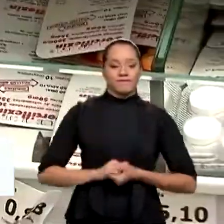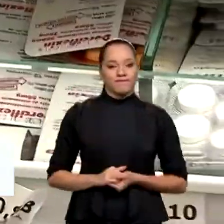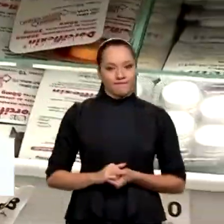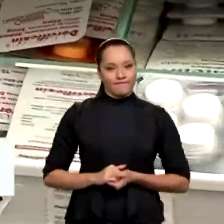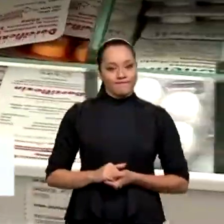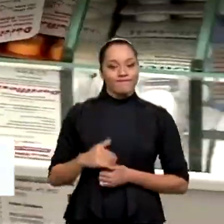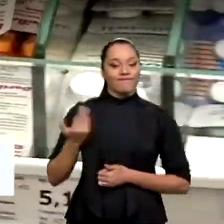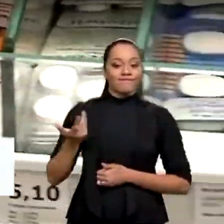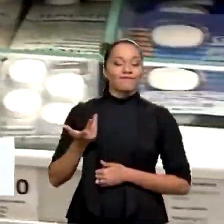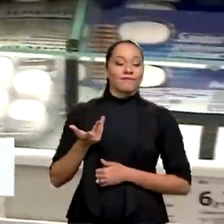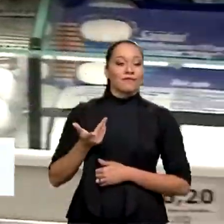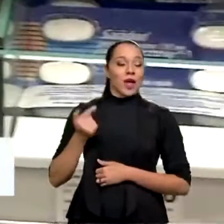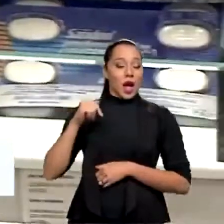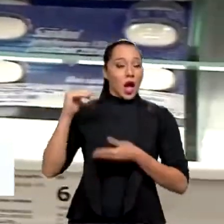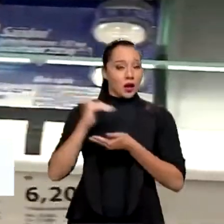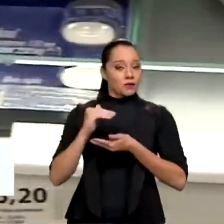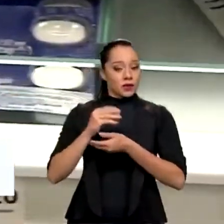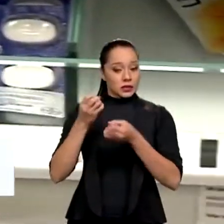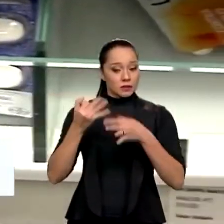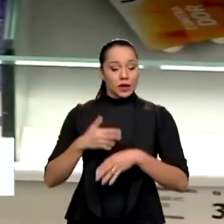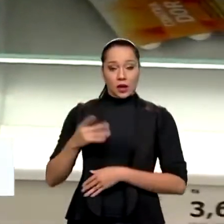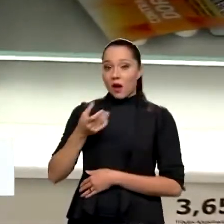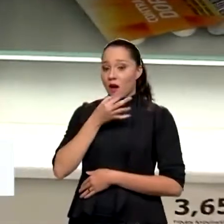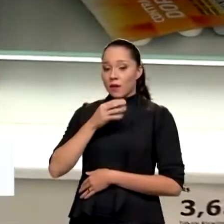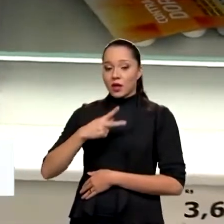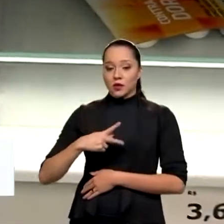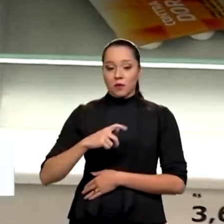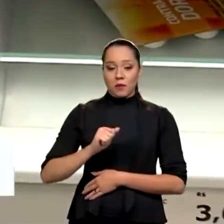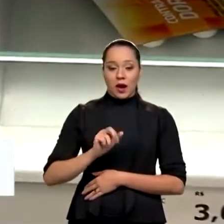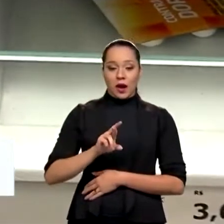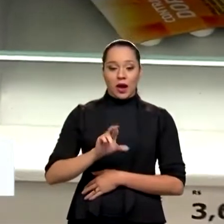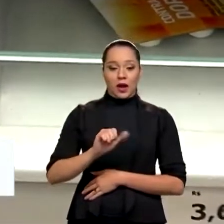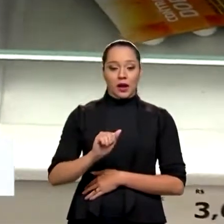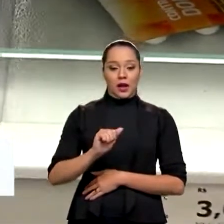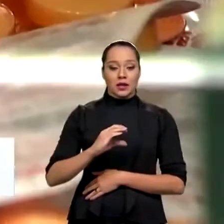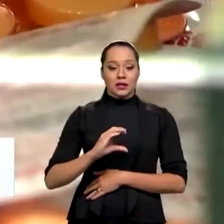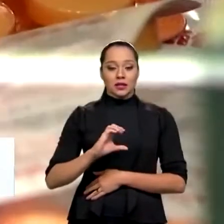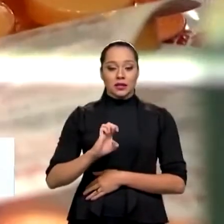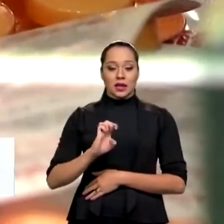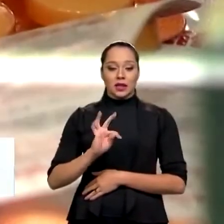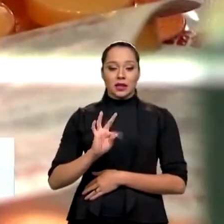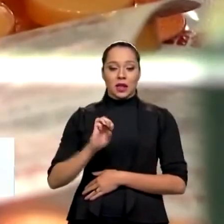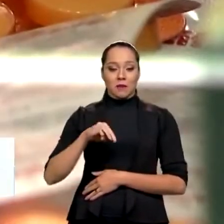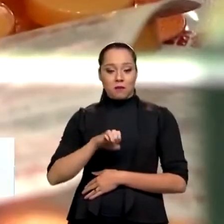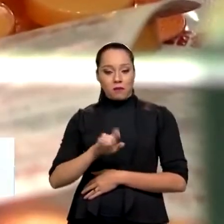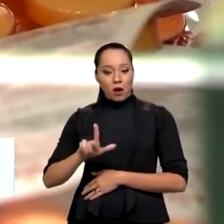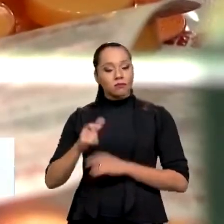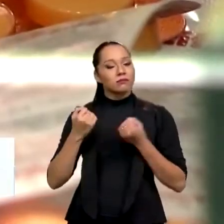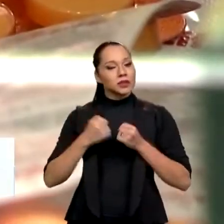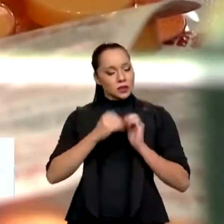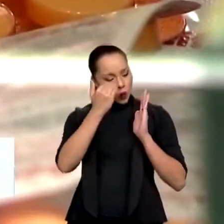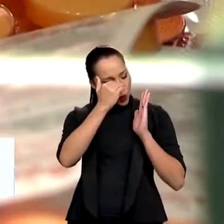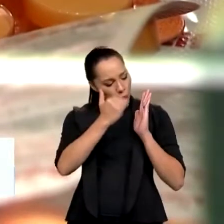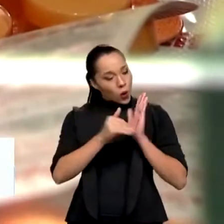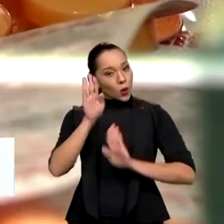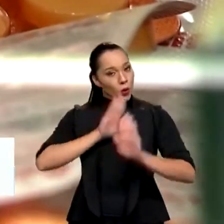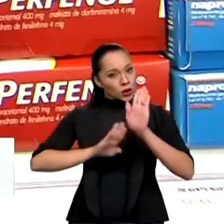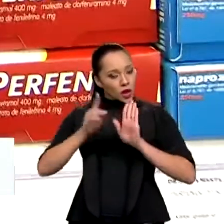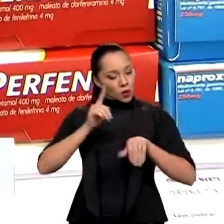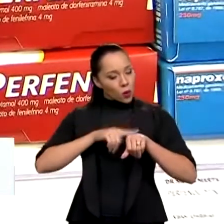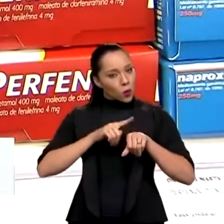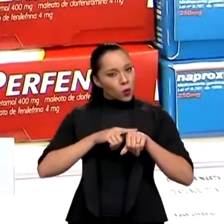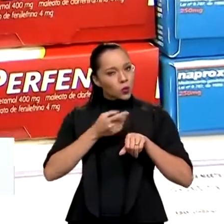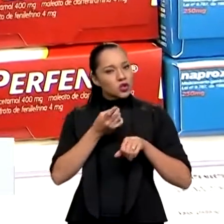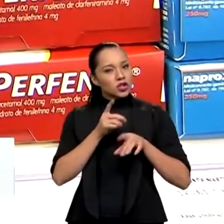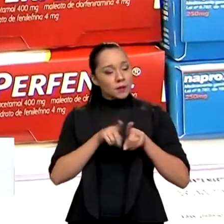De acordo com a agência, o paracetamol deve ser utilizado com cautela, sempre observando a dose máxima diária